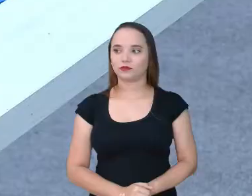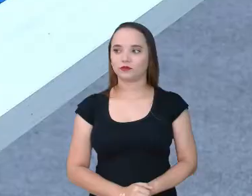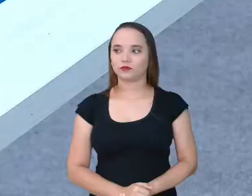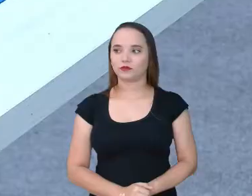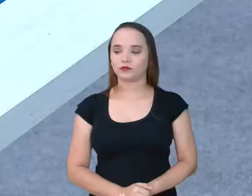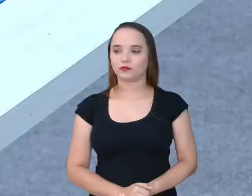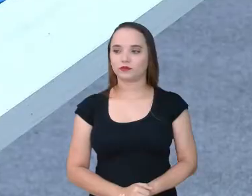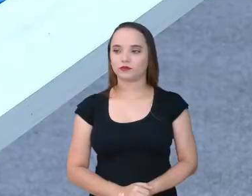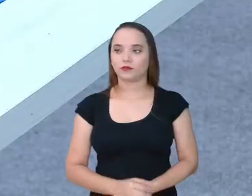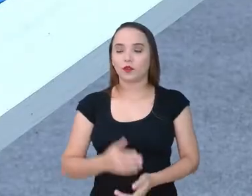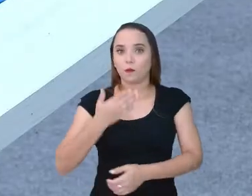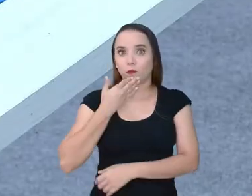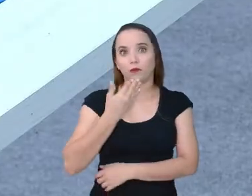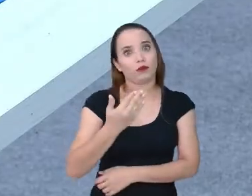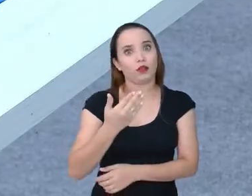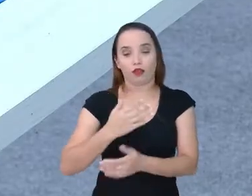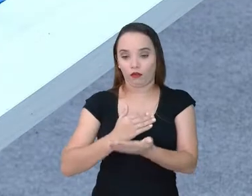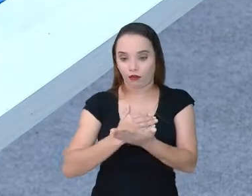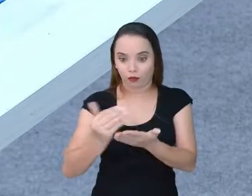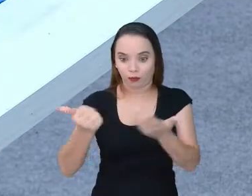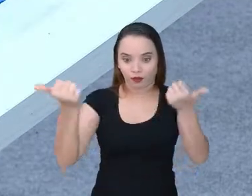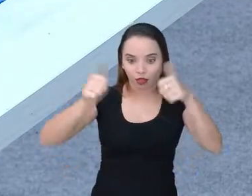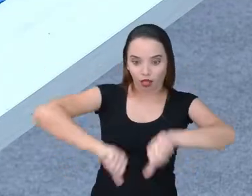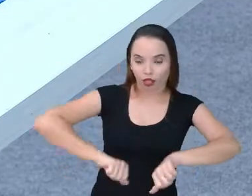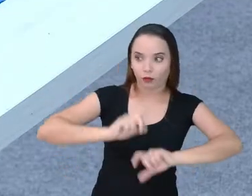Eu preferia começar mal. Ó!